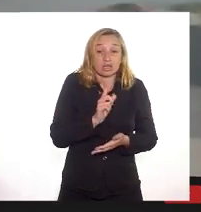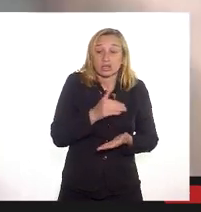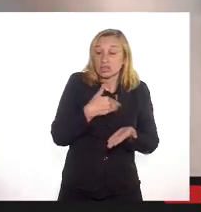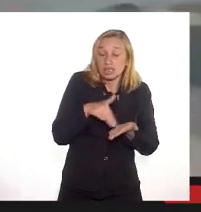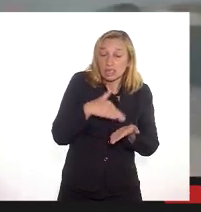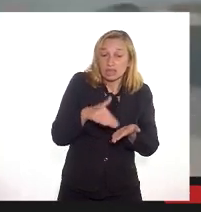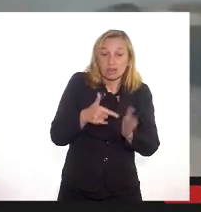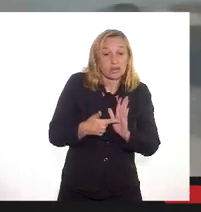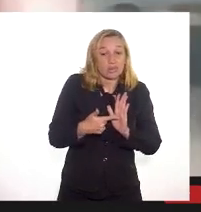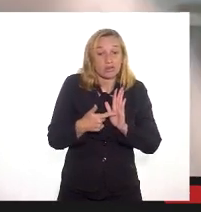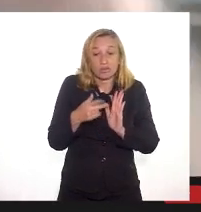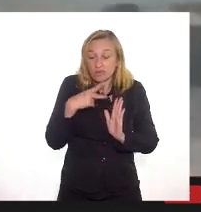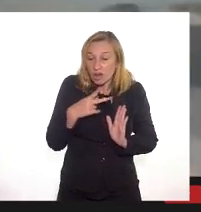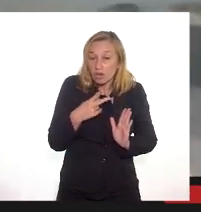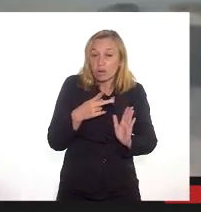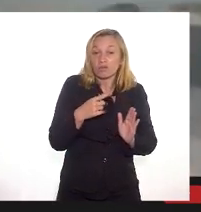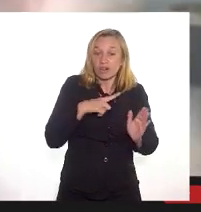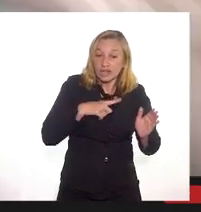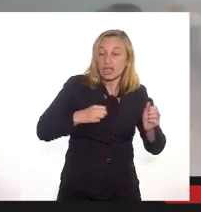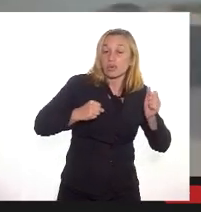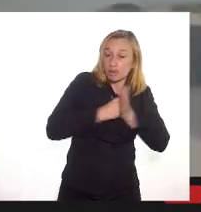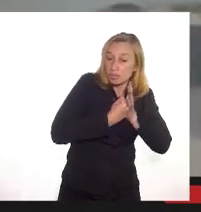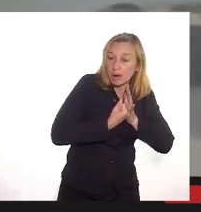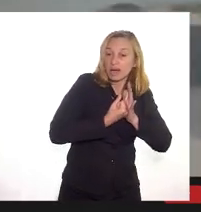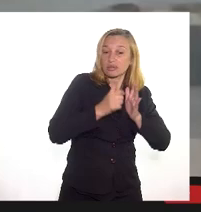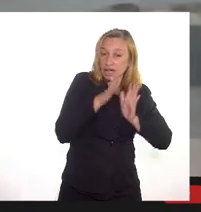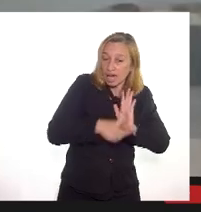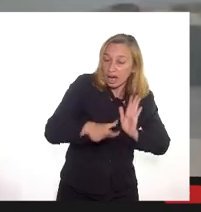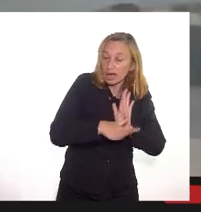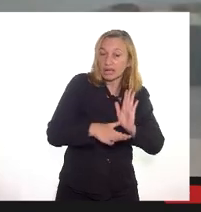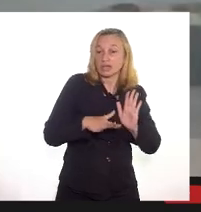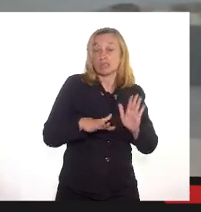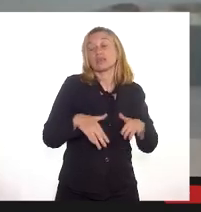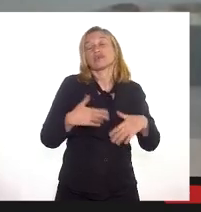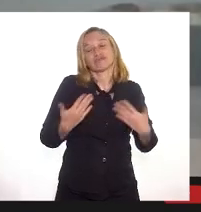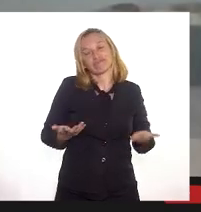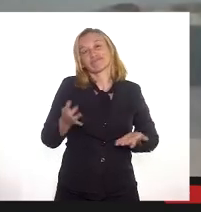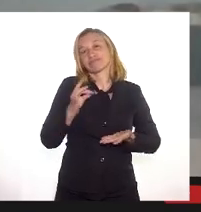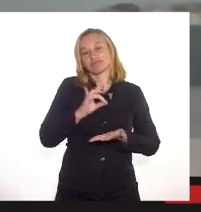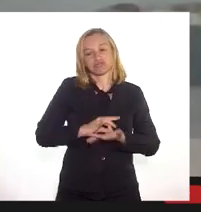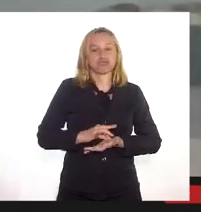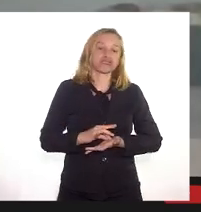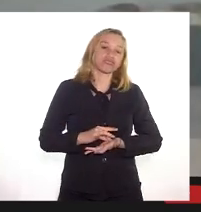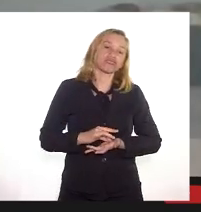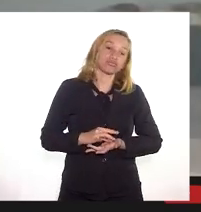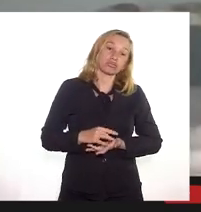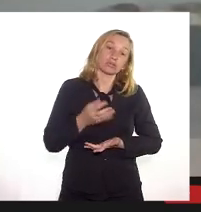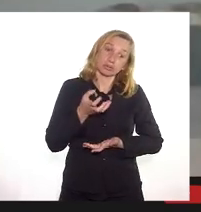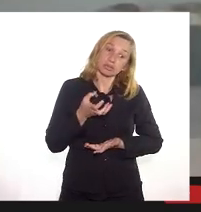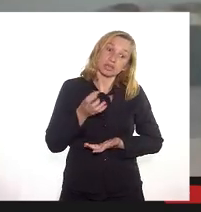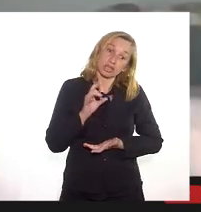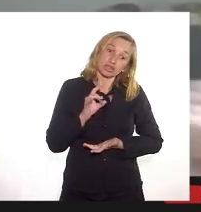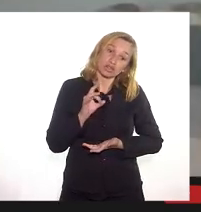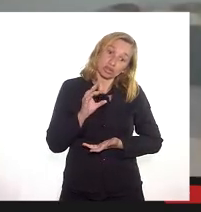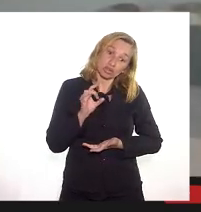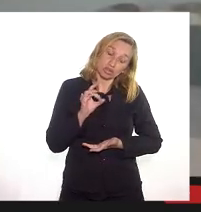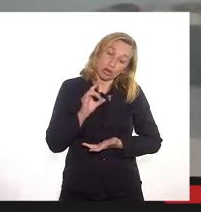caracterizou vai haver um impacto naquela área então na realidade eu queria somente